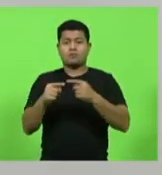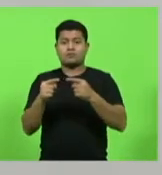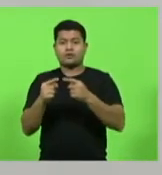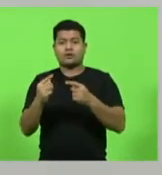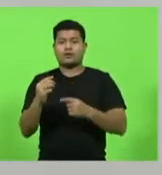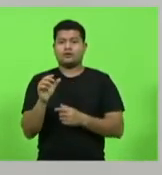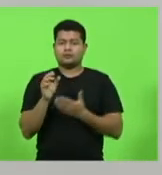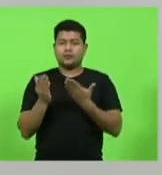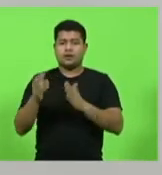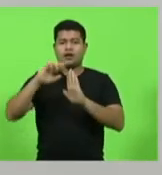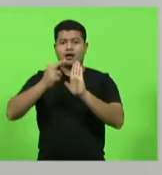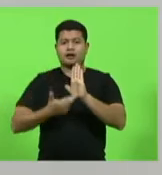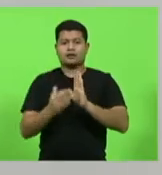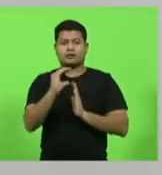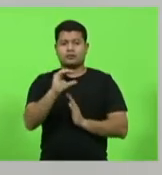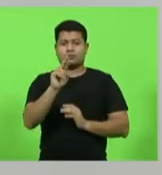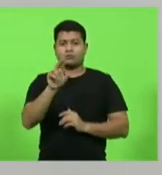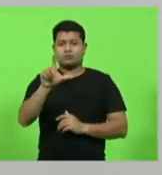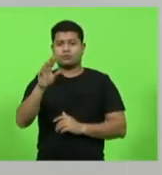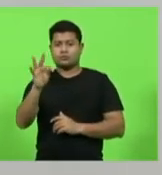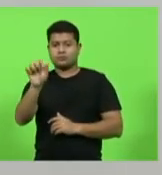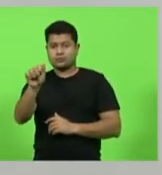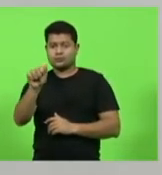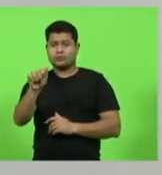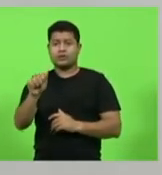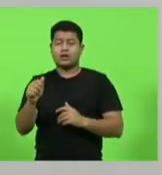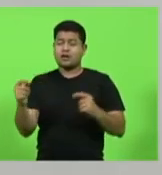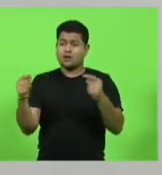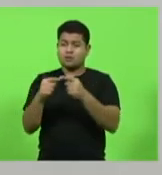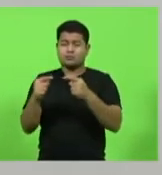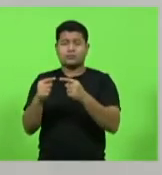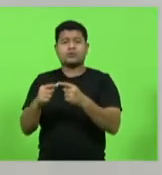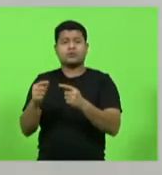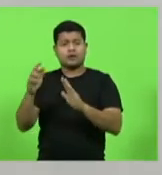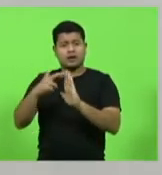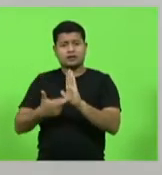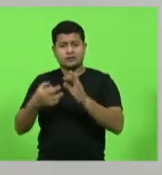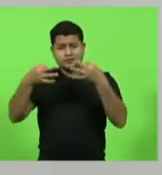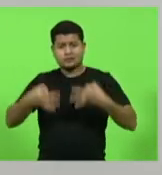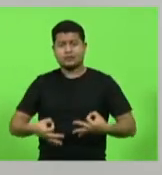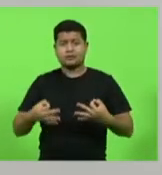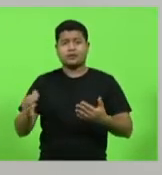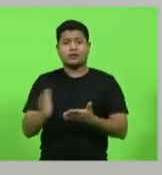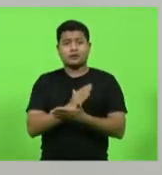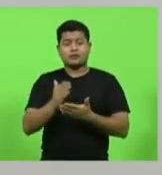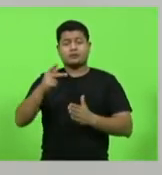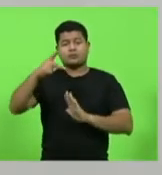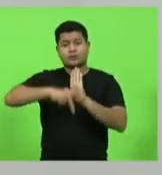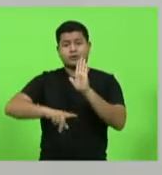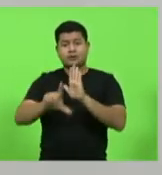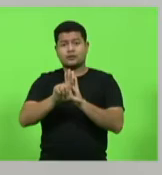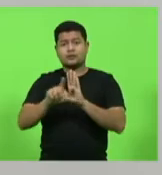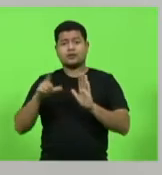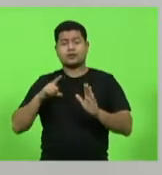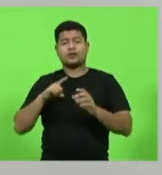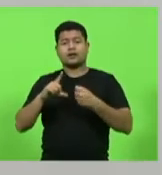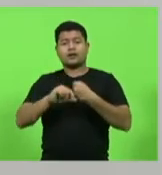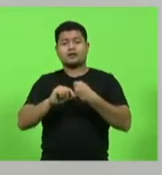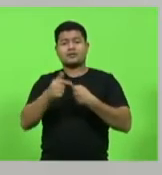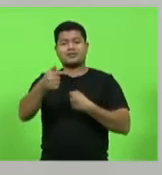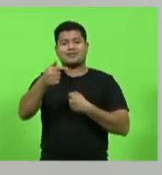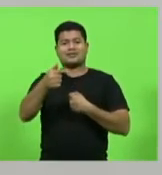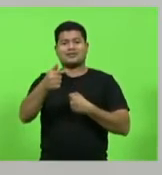legais de ensino na forma que menciona. Enfim, o nosso projeto de lei tem alguns artigos, no total são sete e uma